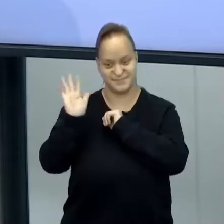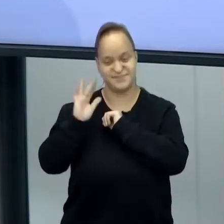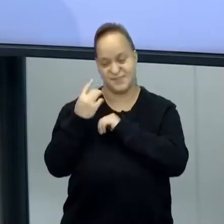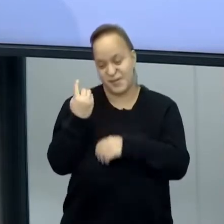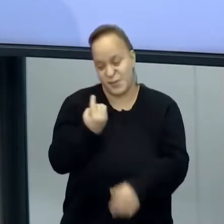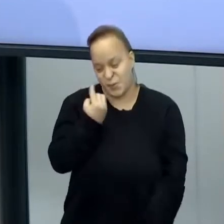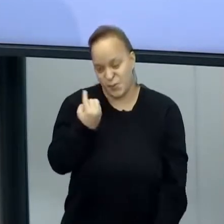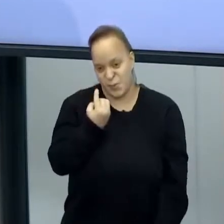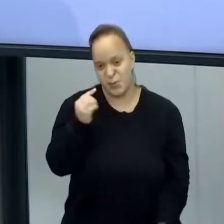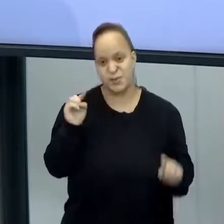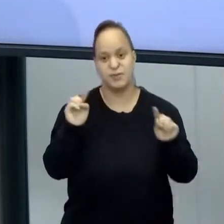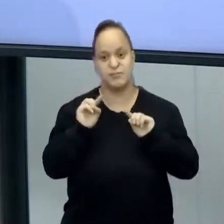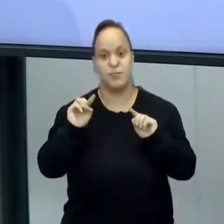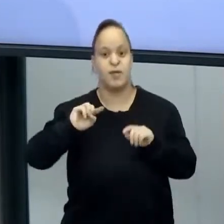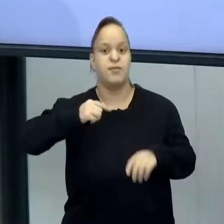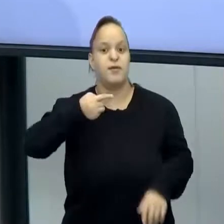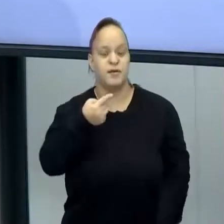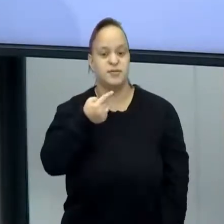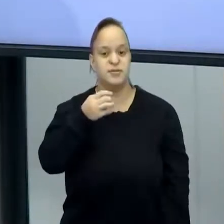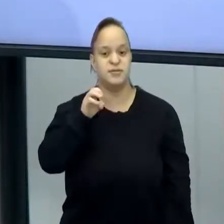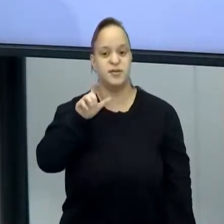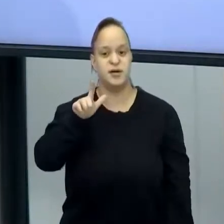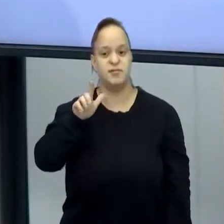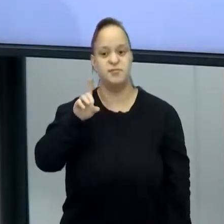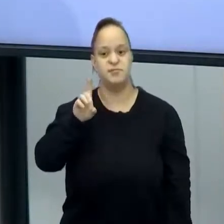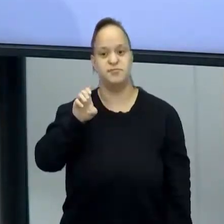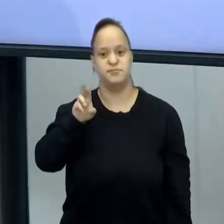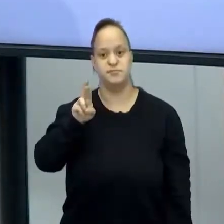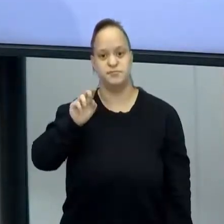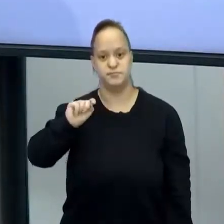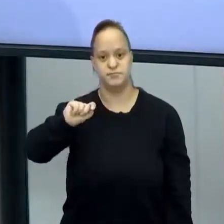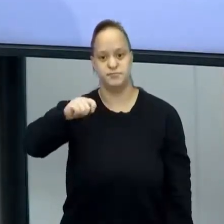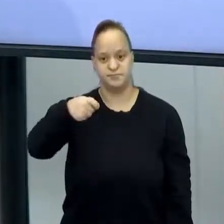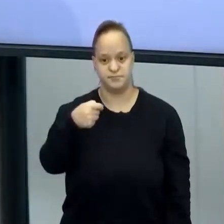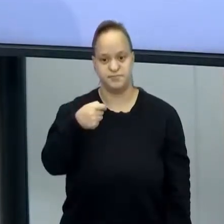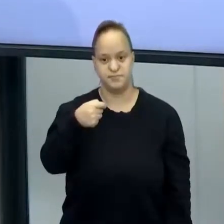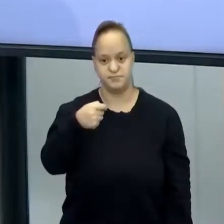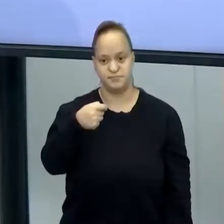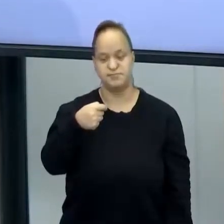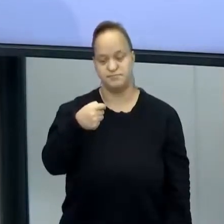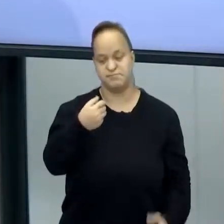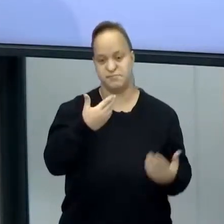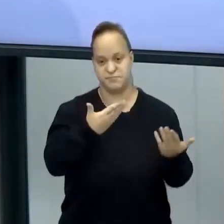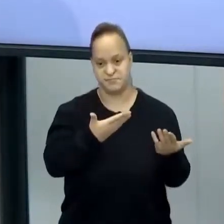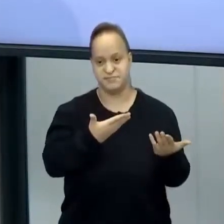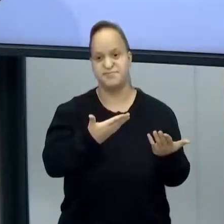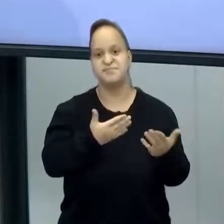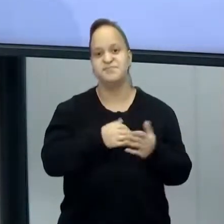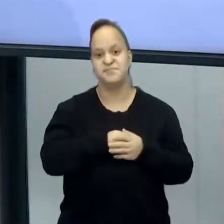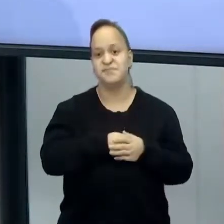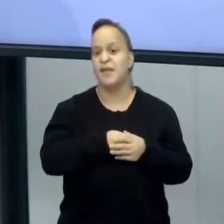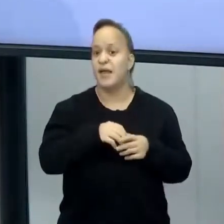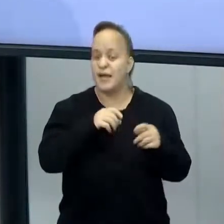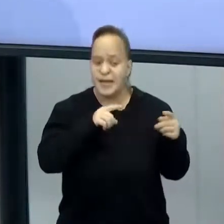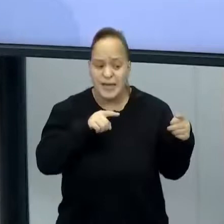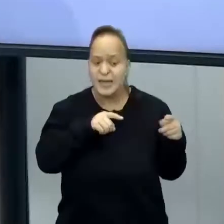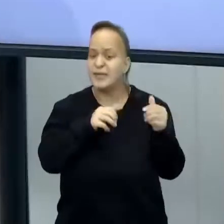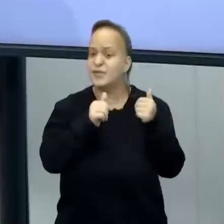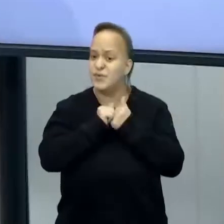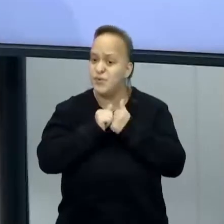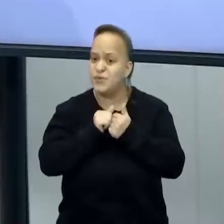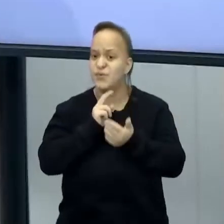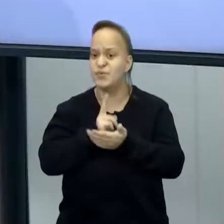deixar sozinha e depois entra o Helder, que o Helder me persegue. Bianca, avisa o Helder, que o Helder me persegue. Onde eu vou, o Helder está?